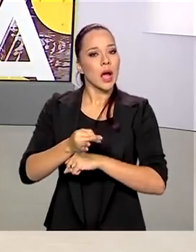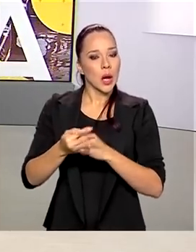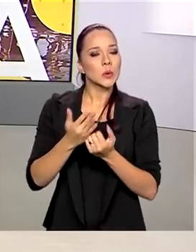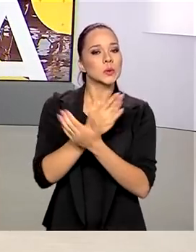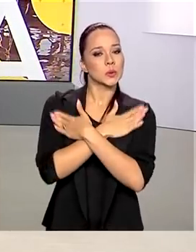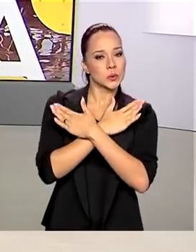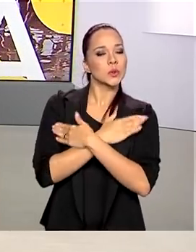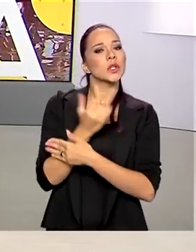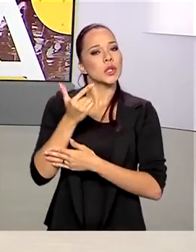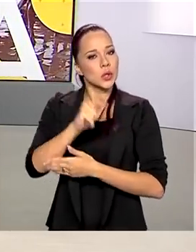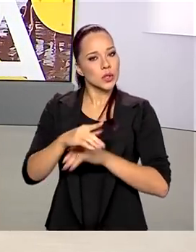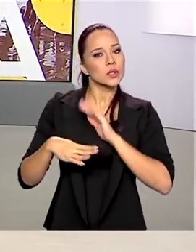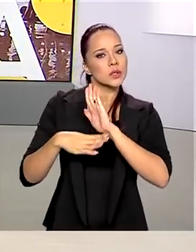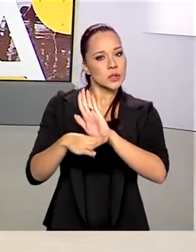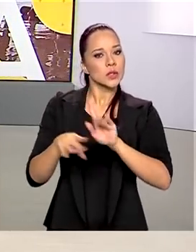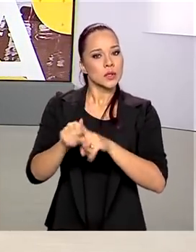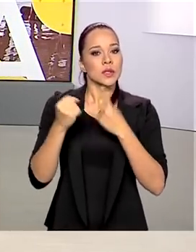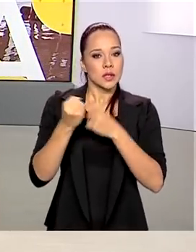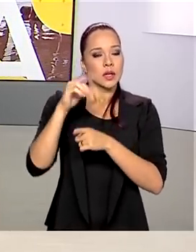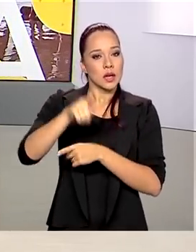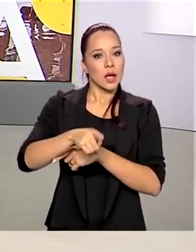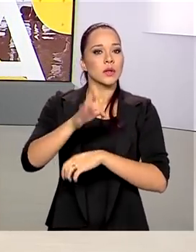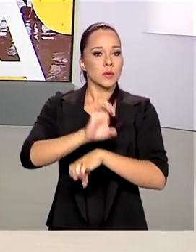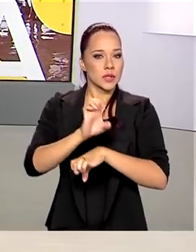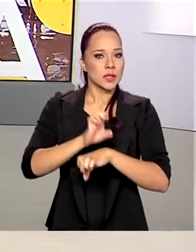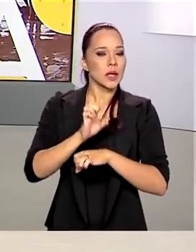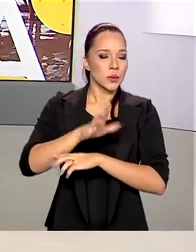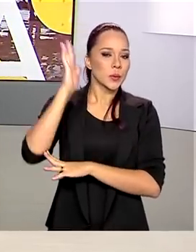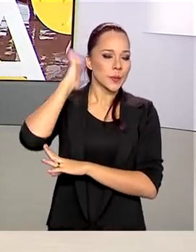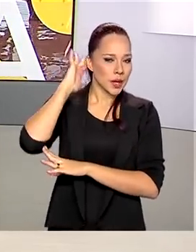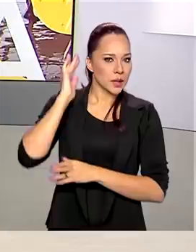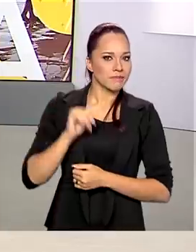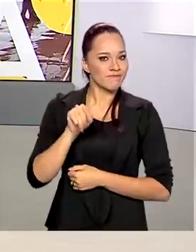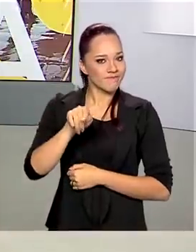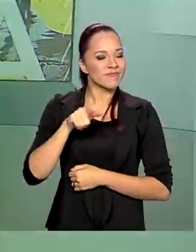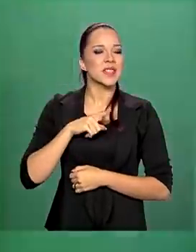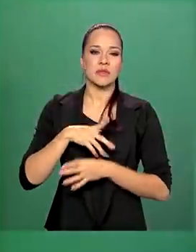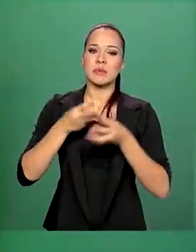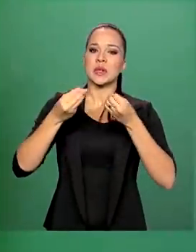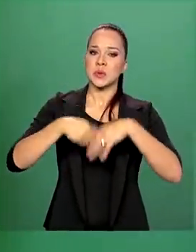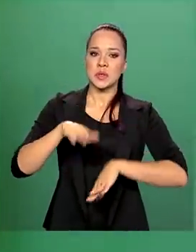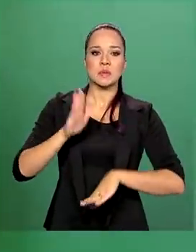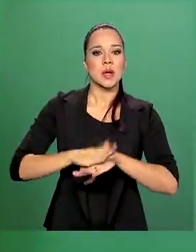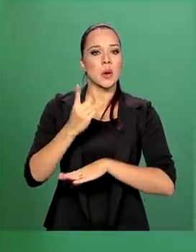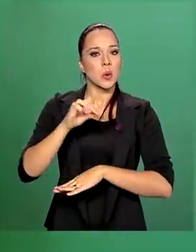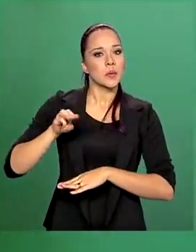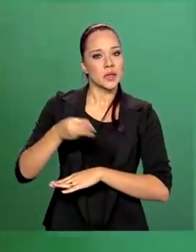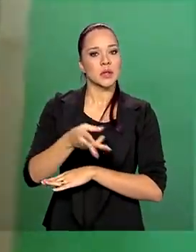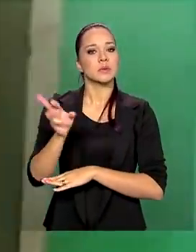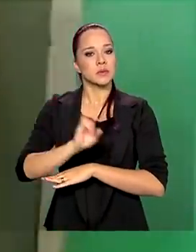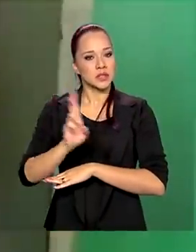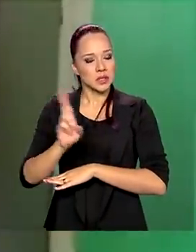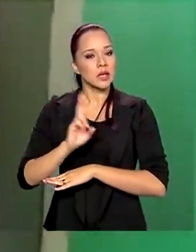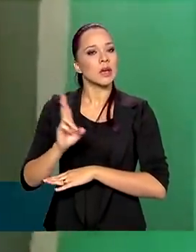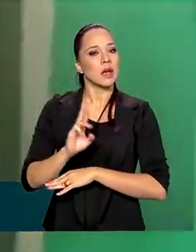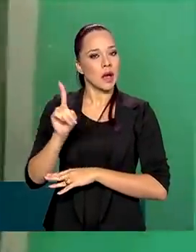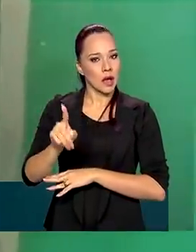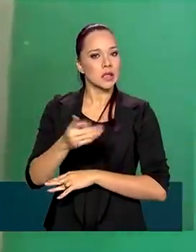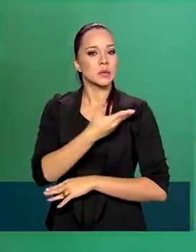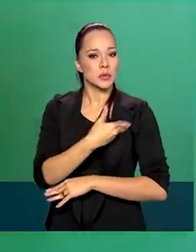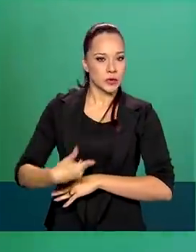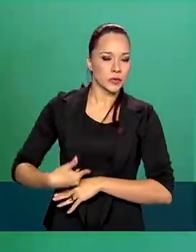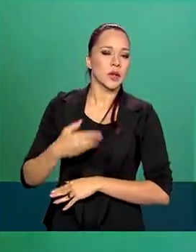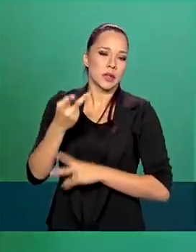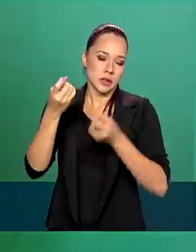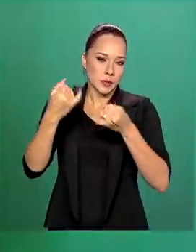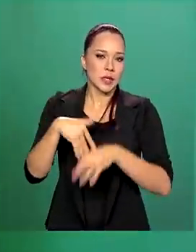outros benefícios sociais no estado do Pará. O esquema causou prejuízo de mais de um milhão de reais aos cofres públicos, segundo a Polícia